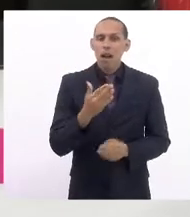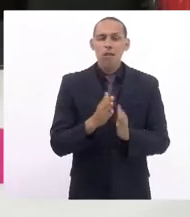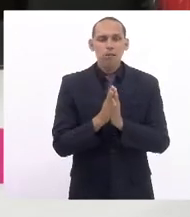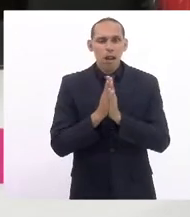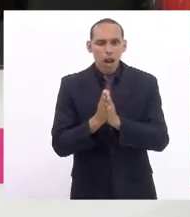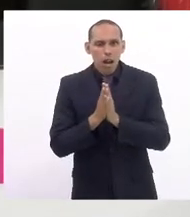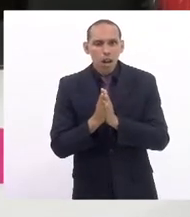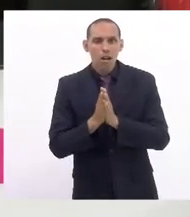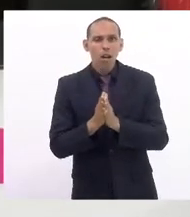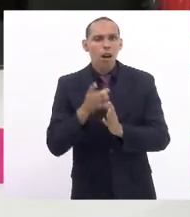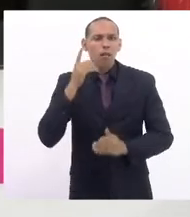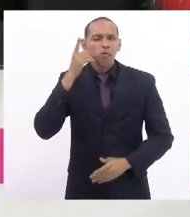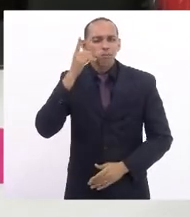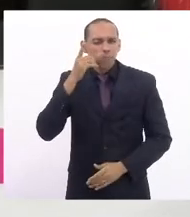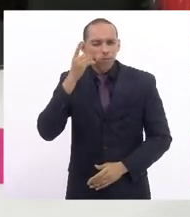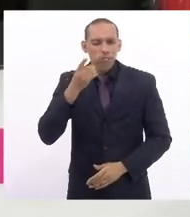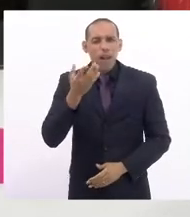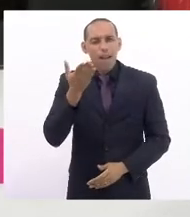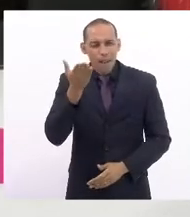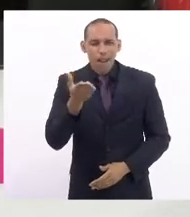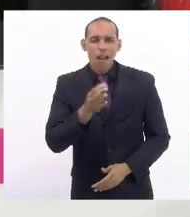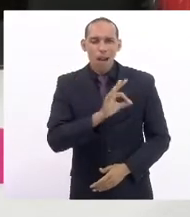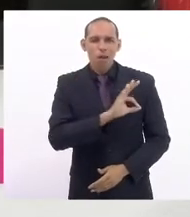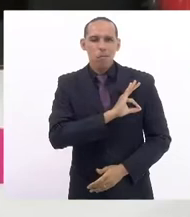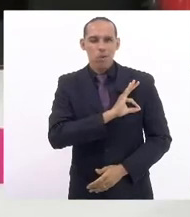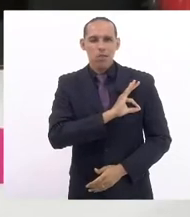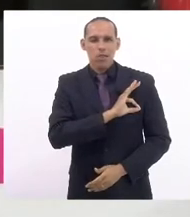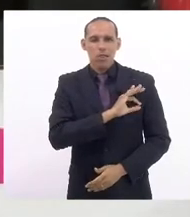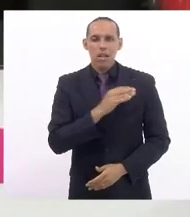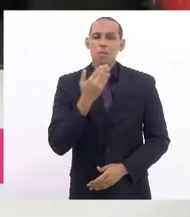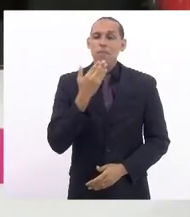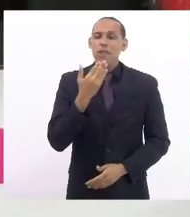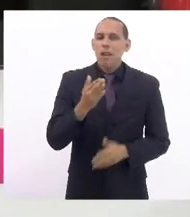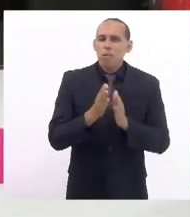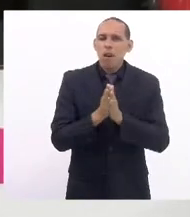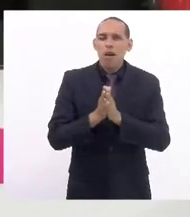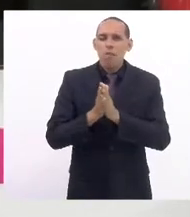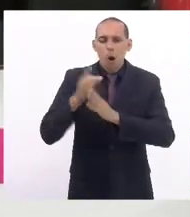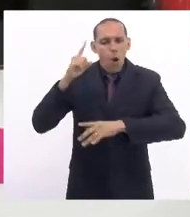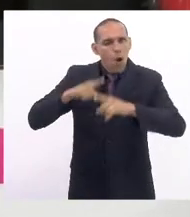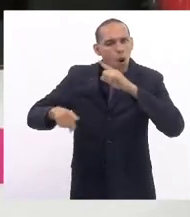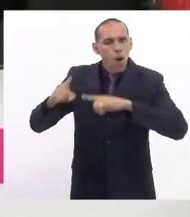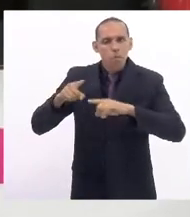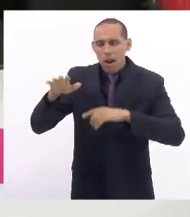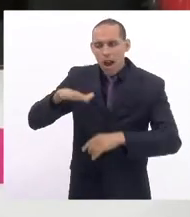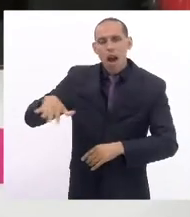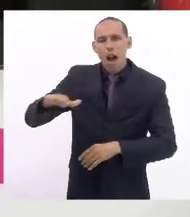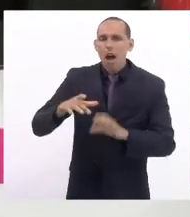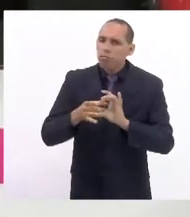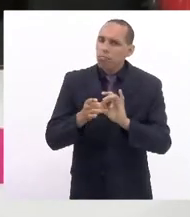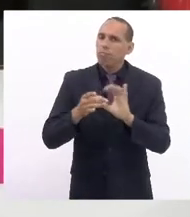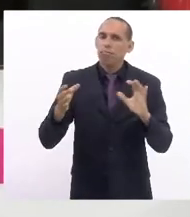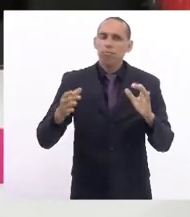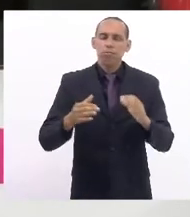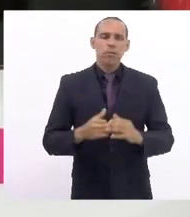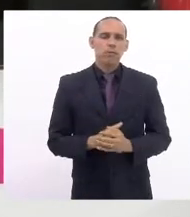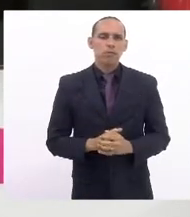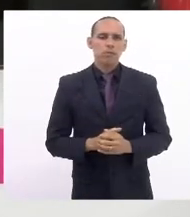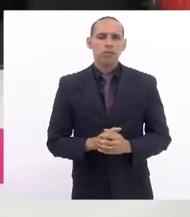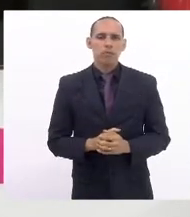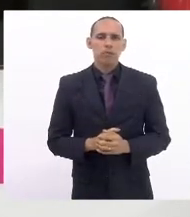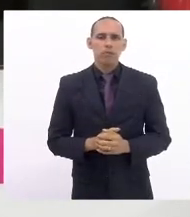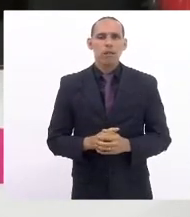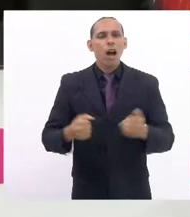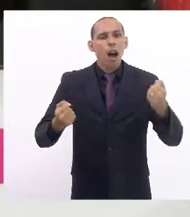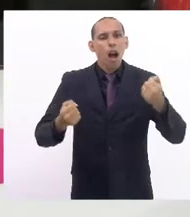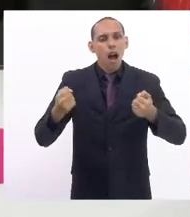deputados que são policiais que pedissem ao comando aí da área que autorize que o carro